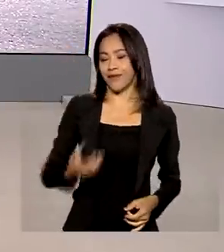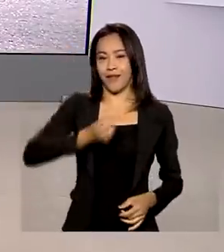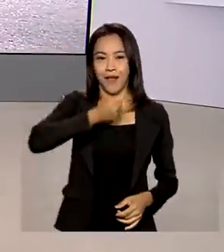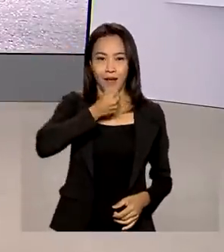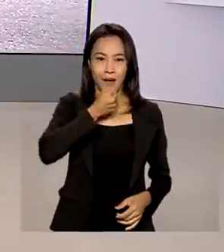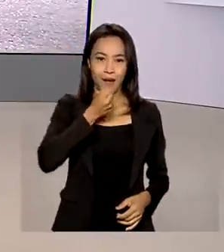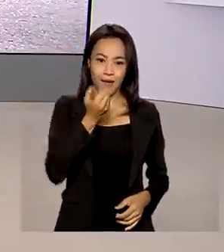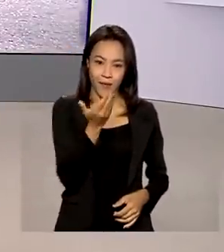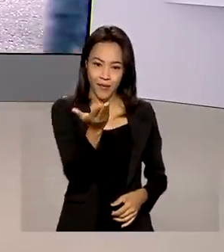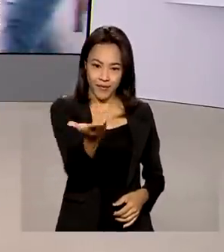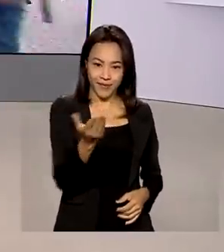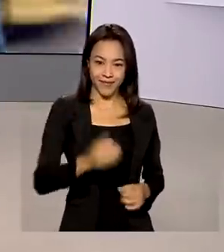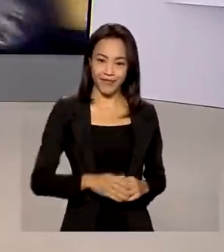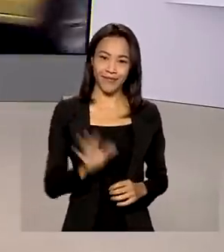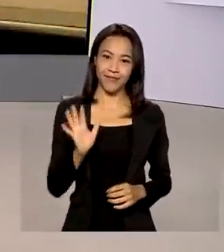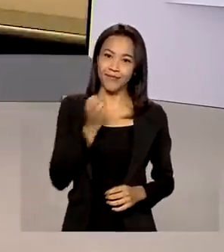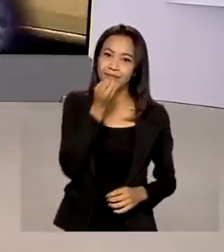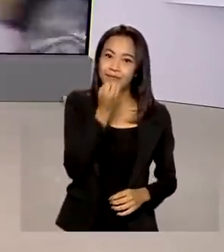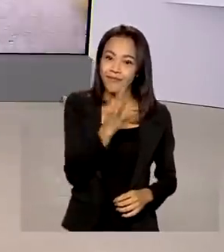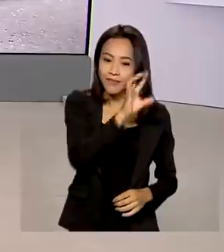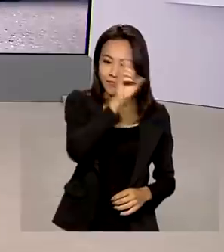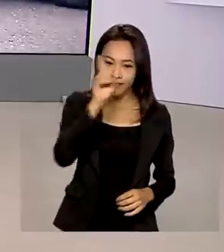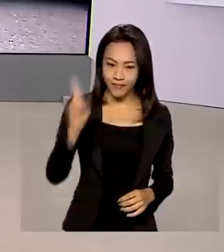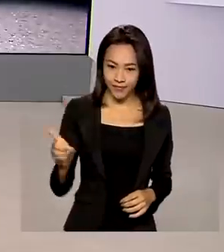Tiago Pimenta. Bom dia, Tiago!